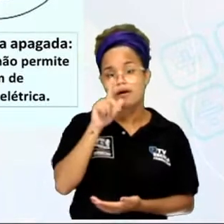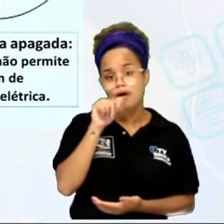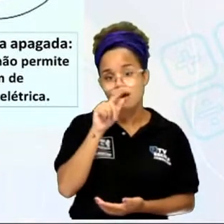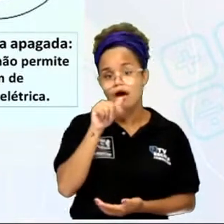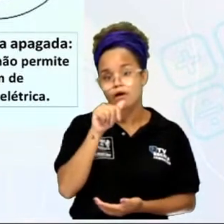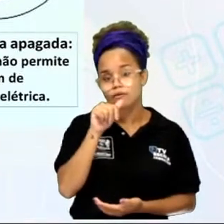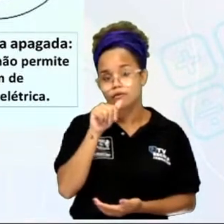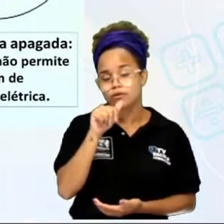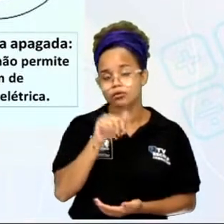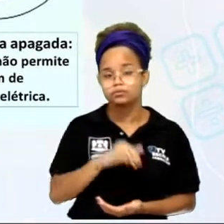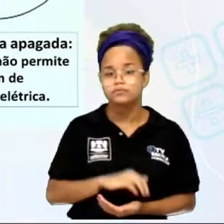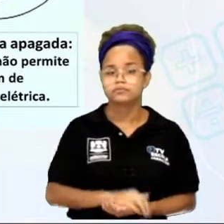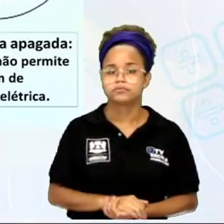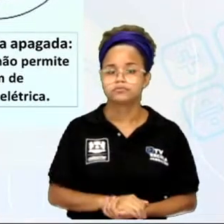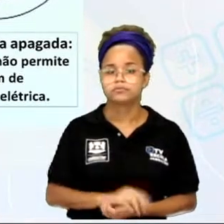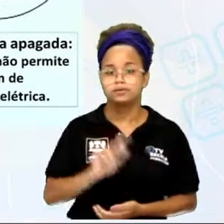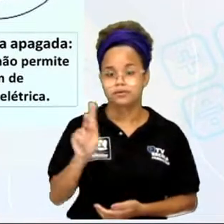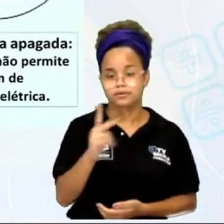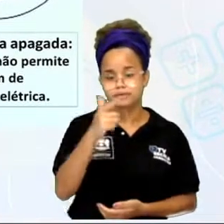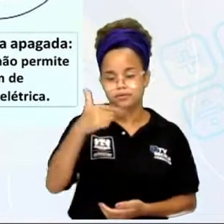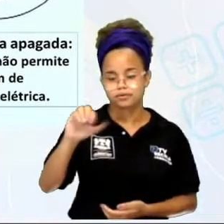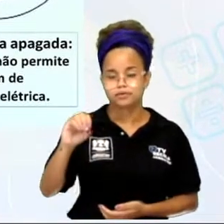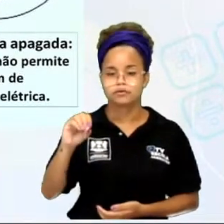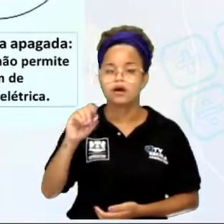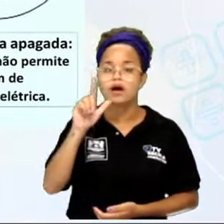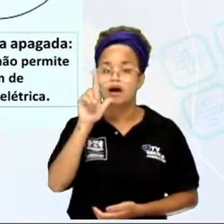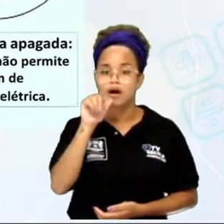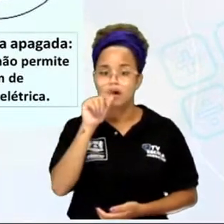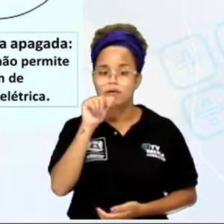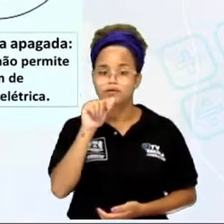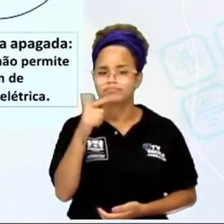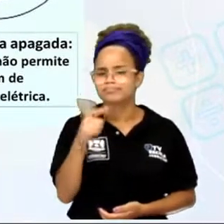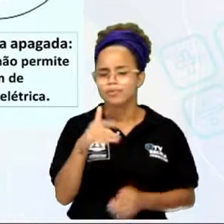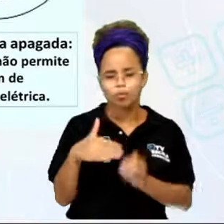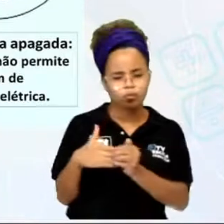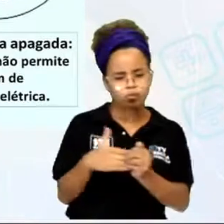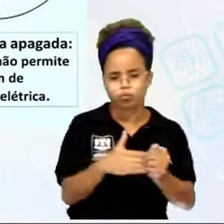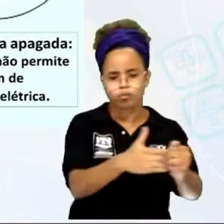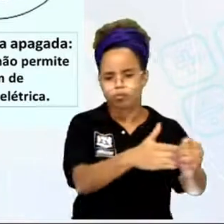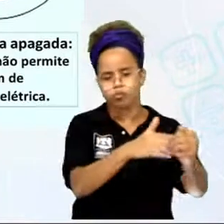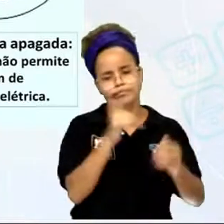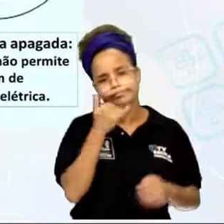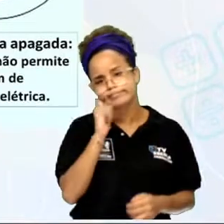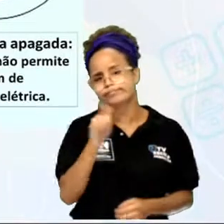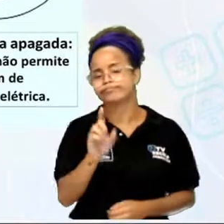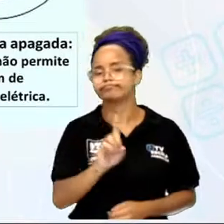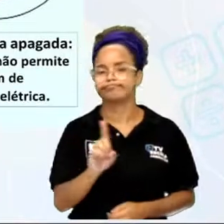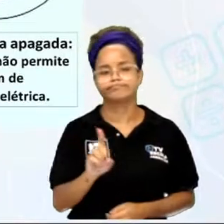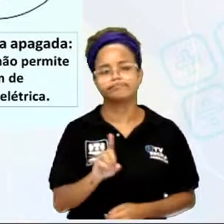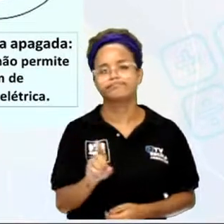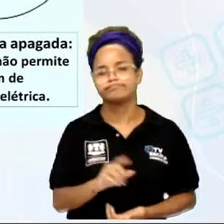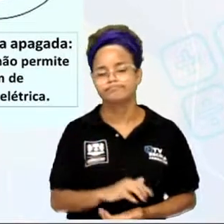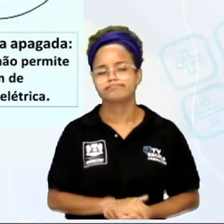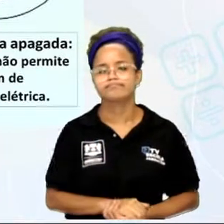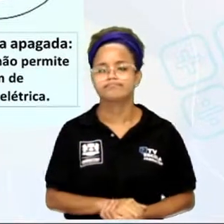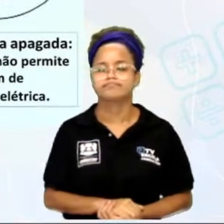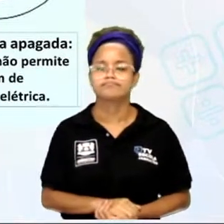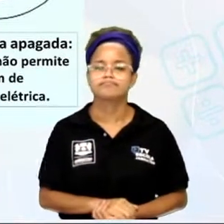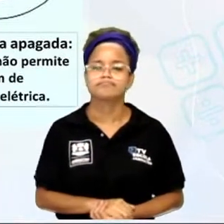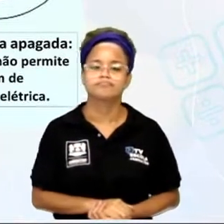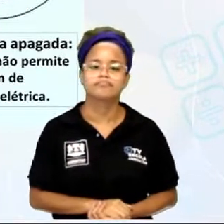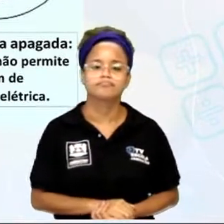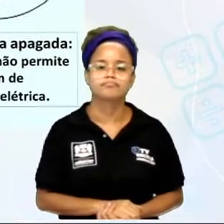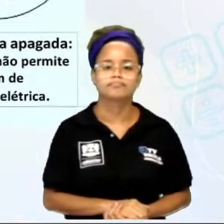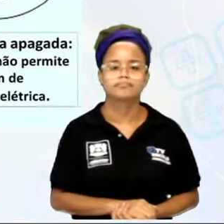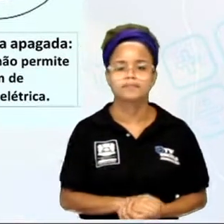mesmo pura, o H2O, ela não conduz energia elétrica. Mas aí que